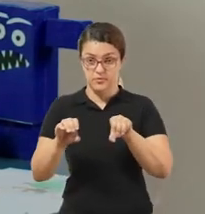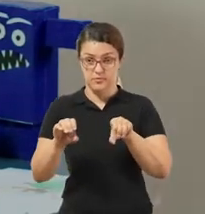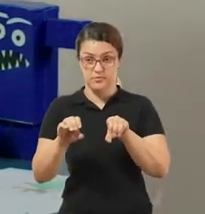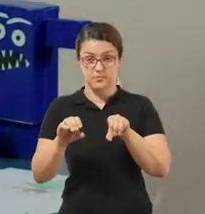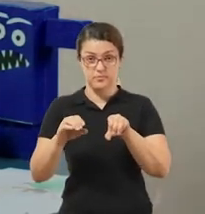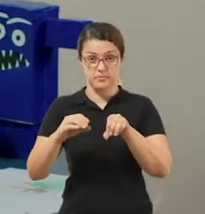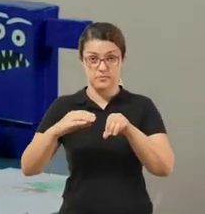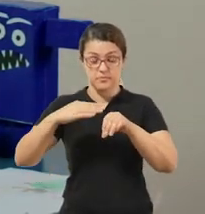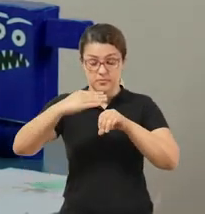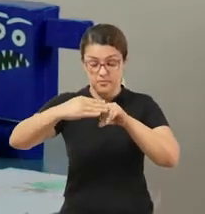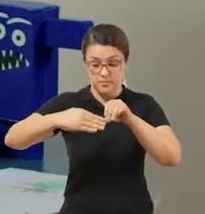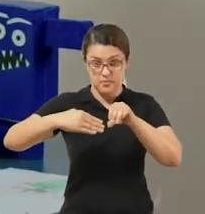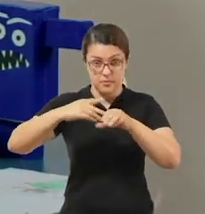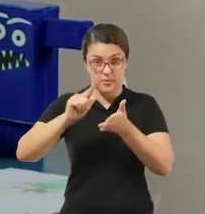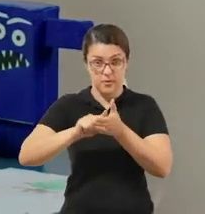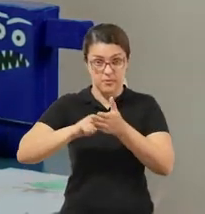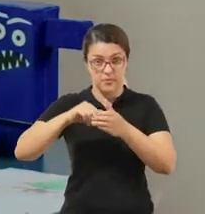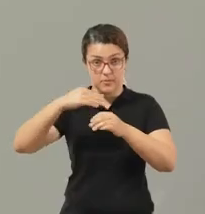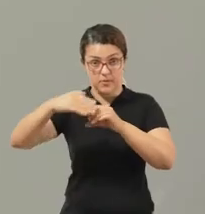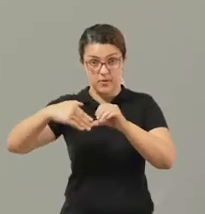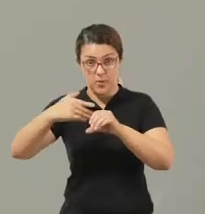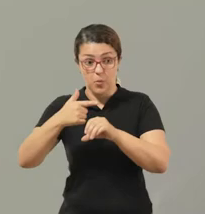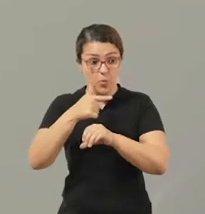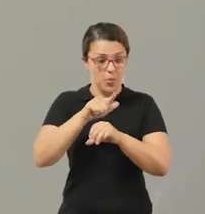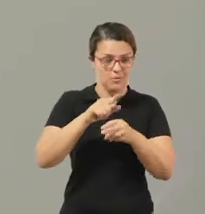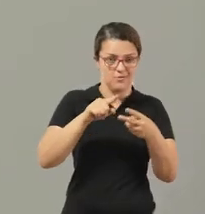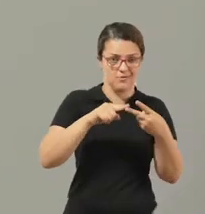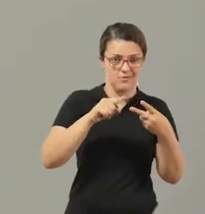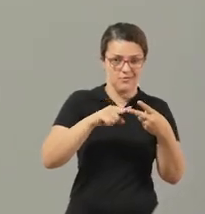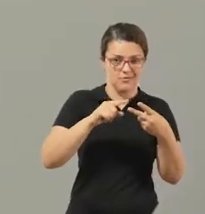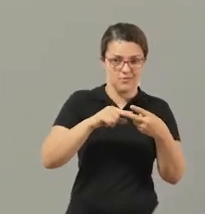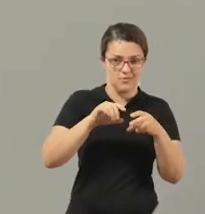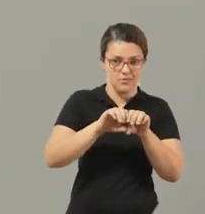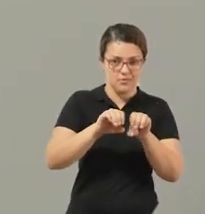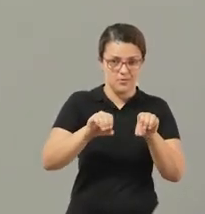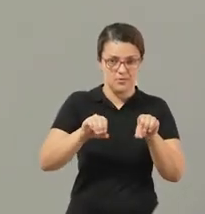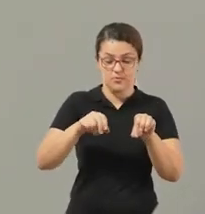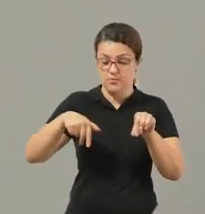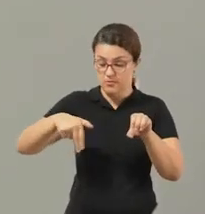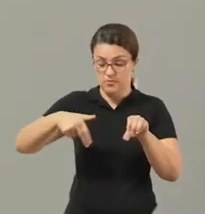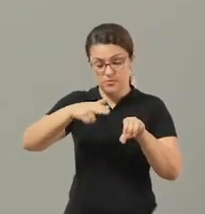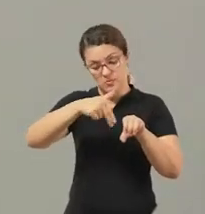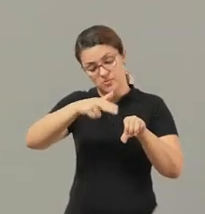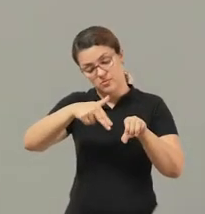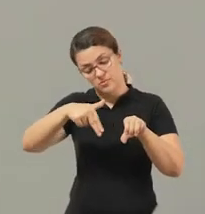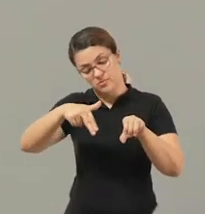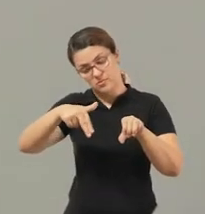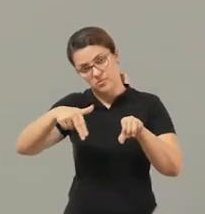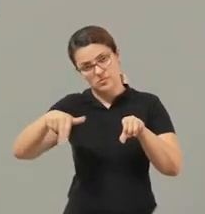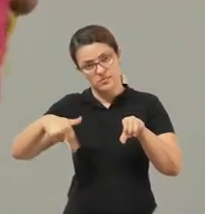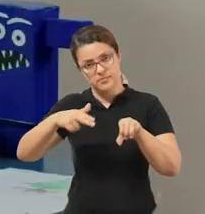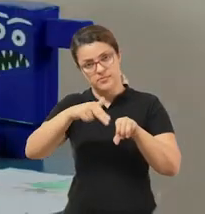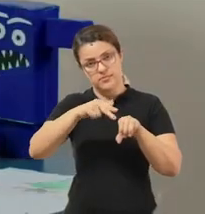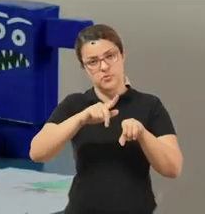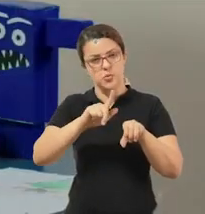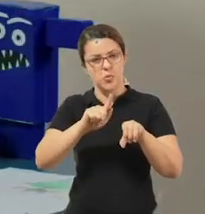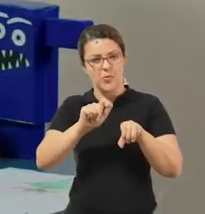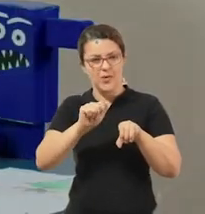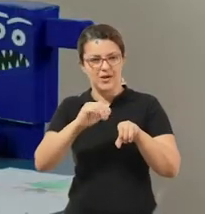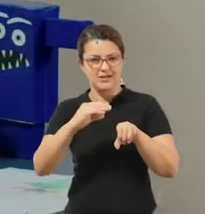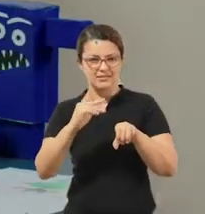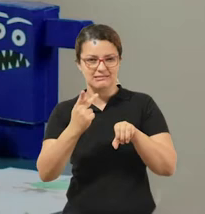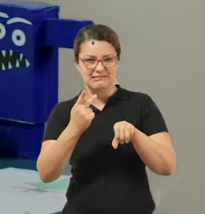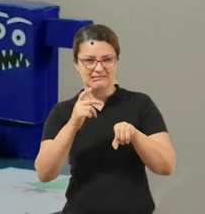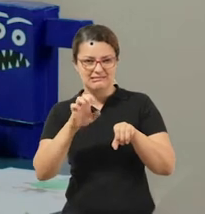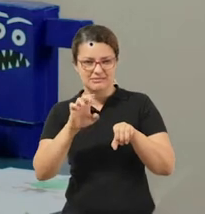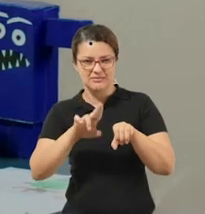O segundo, eu resolvi pintar com tinta guache. O resultado é o mesmo. Nesse daqui,